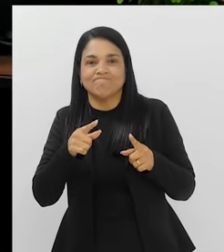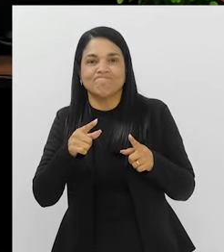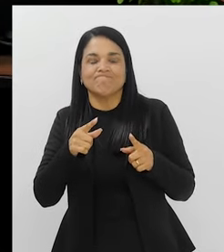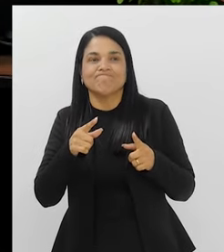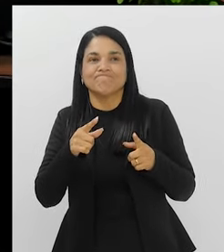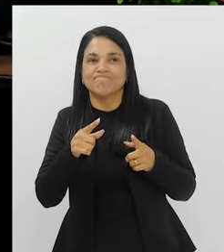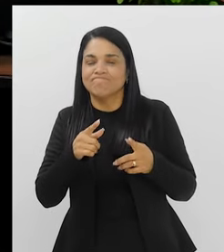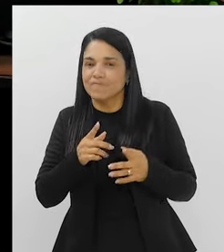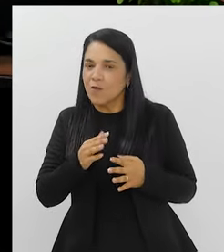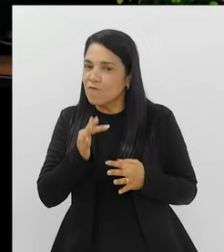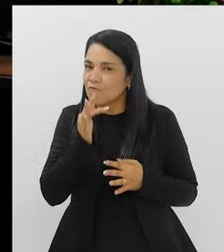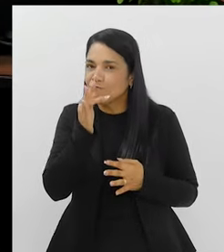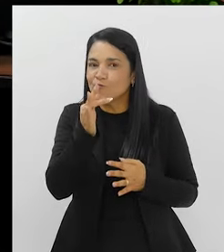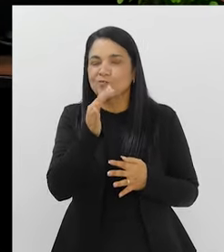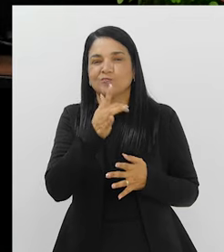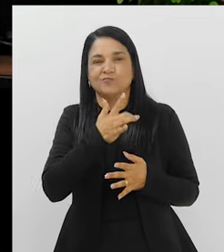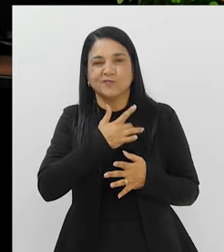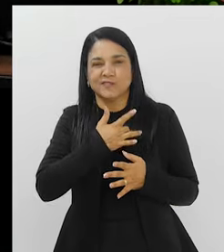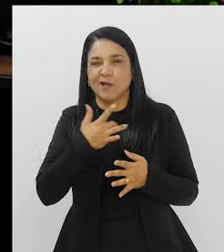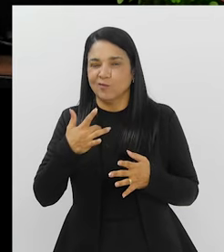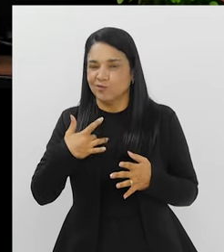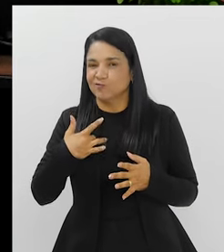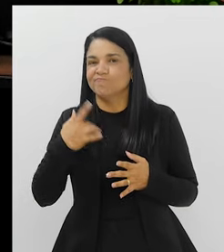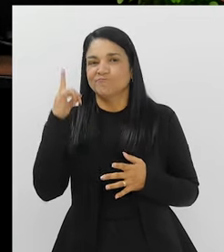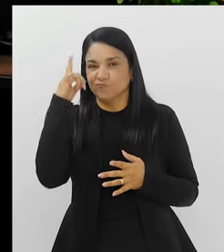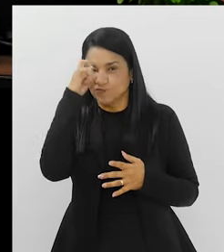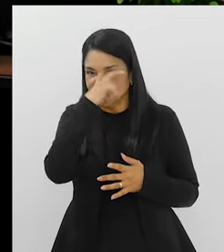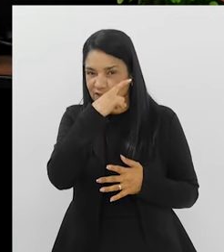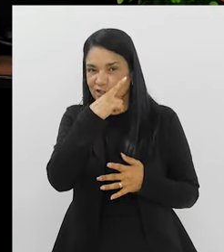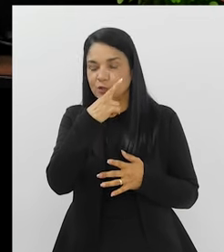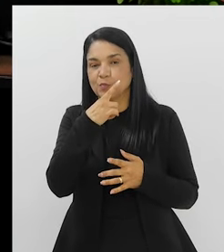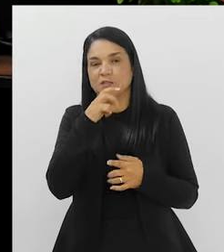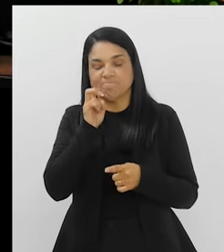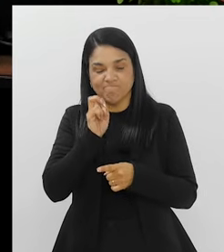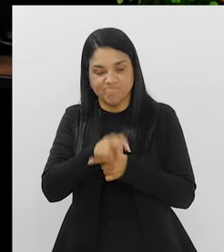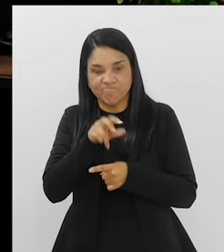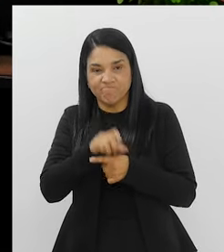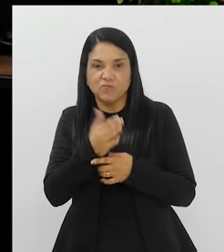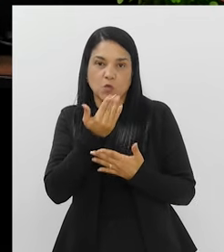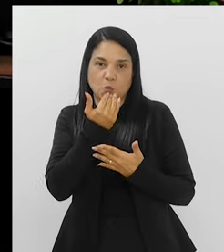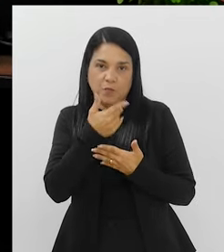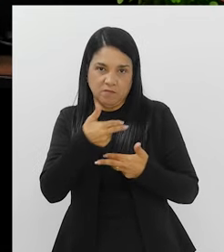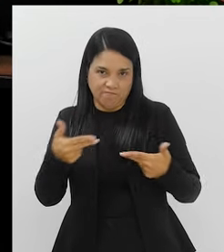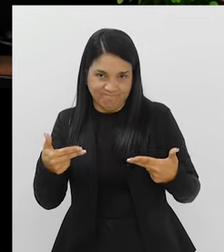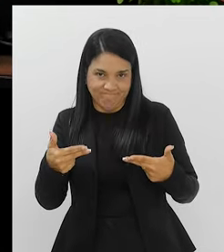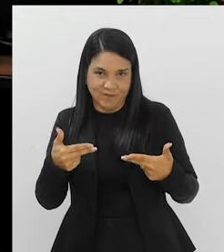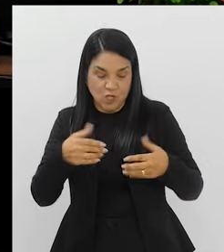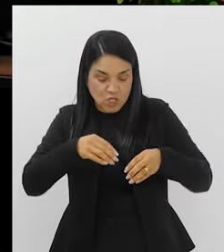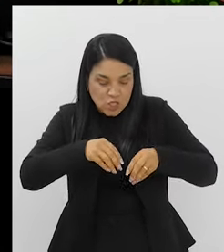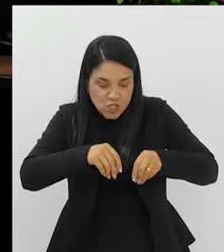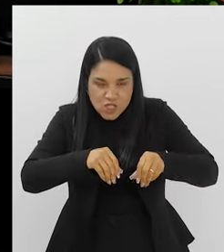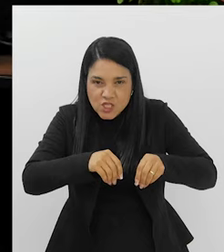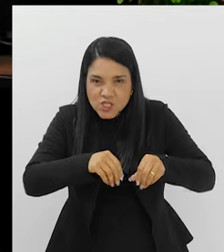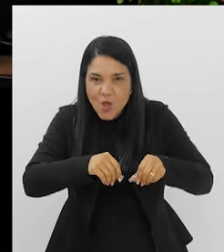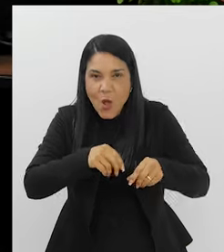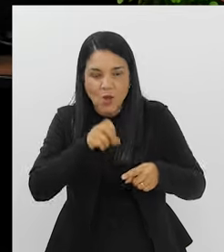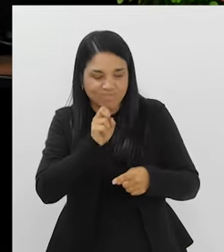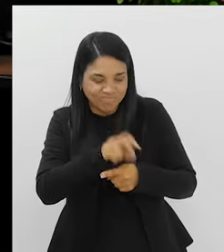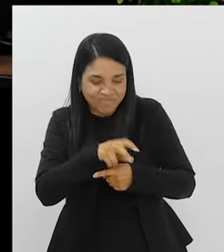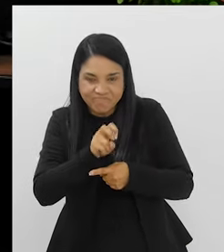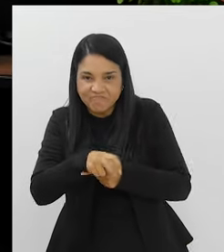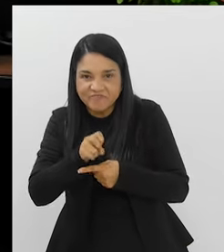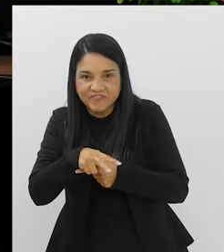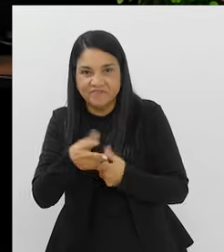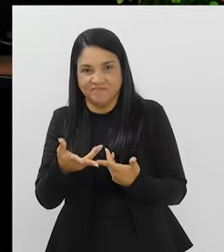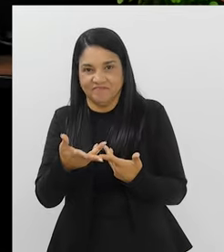saúde mais debilitada, justamente por essas questões do nosso solo, de como estão sendo produzidos os